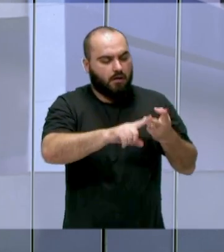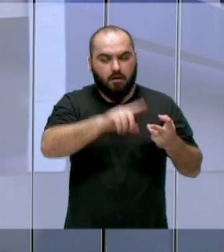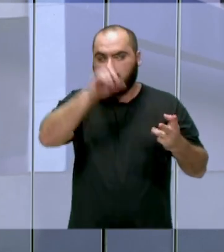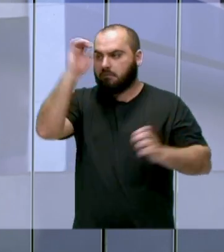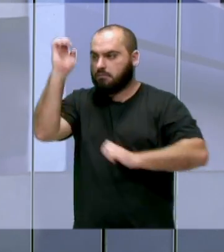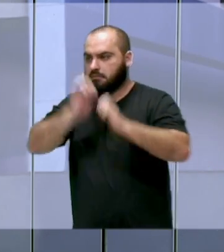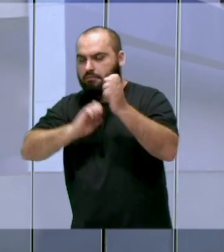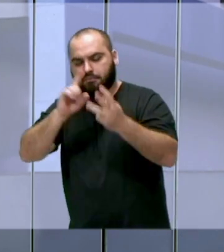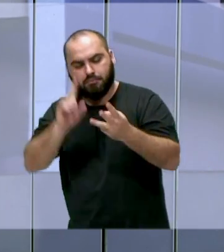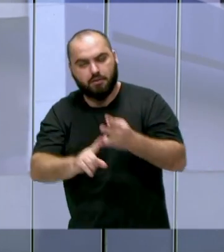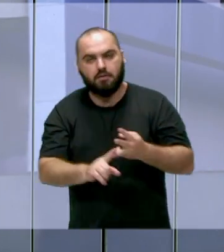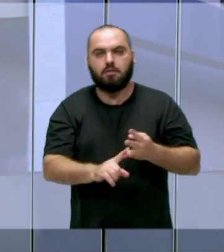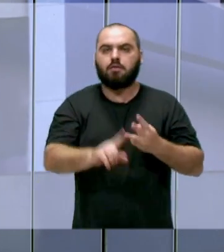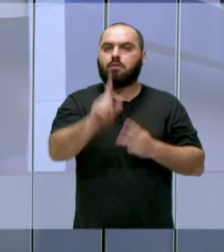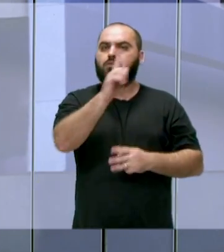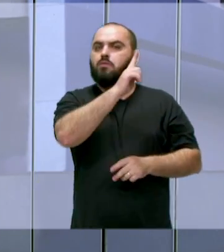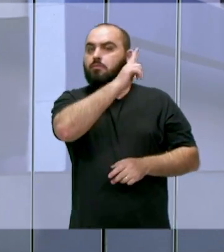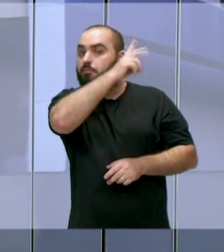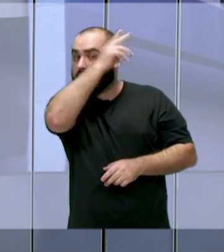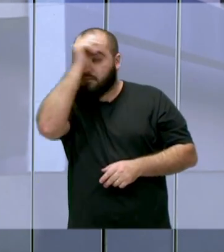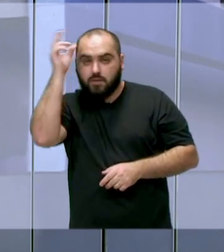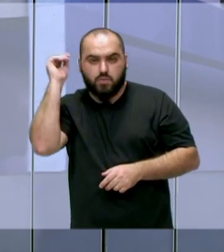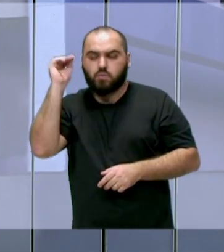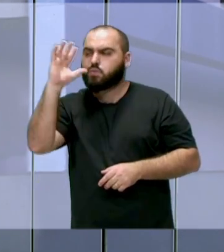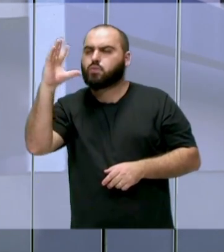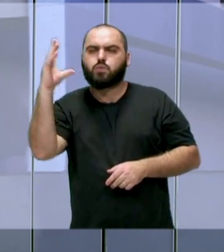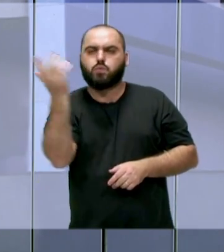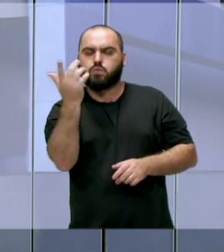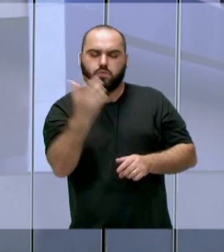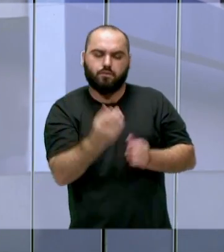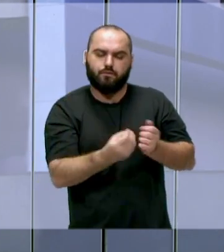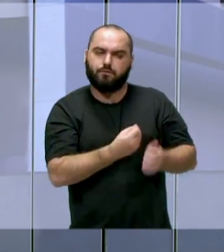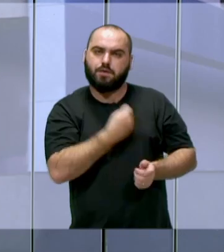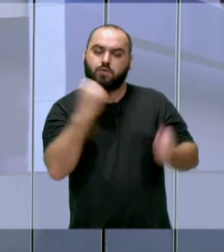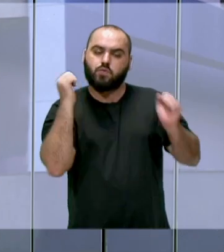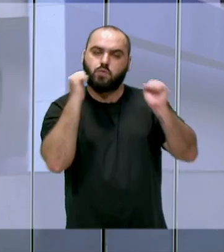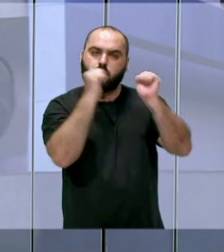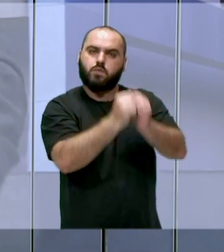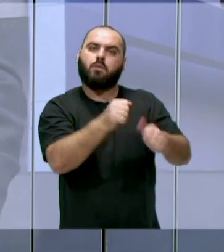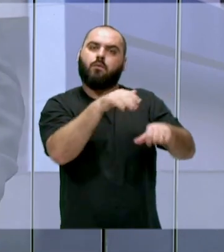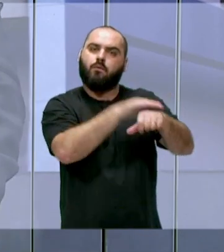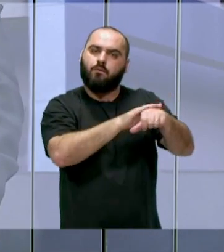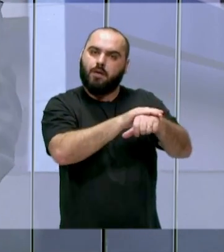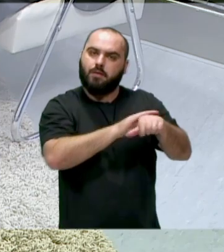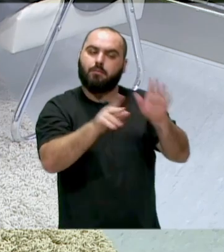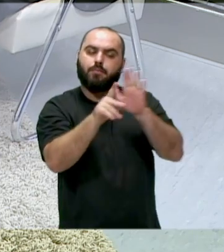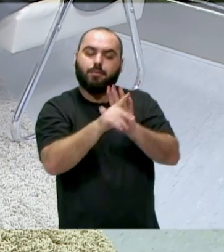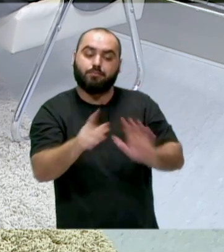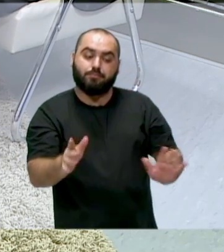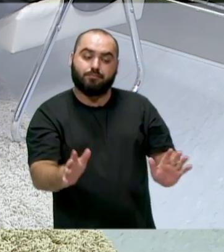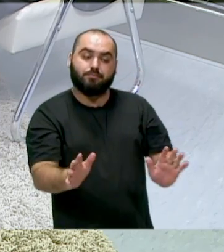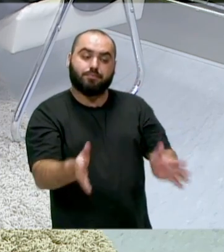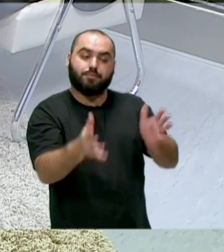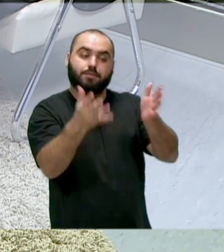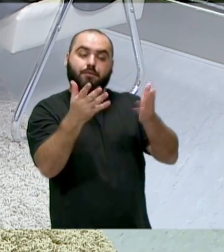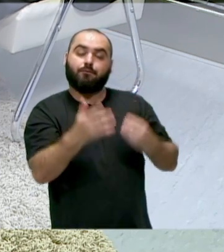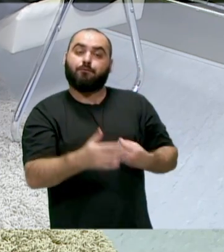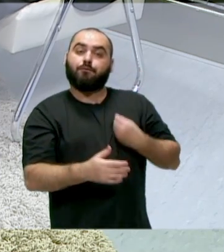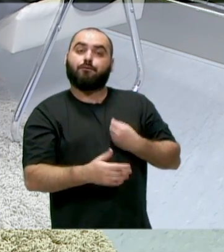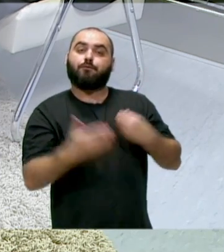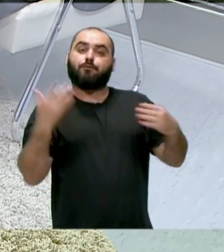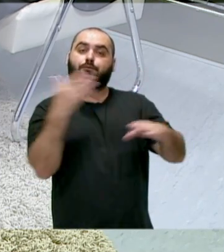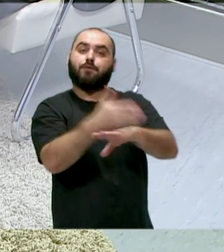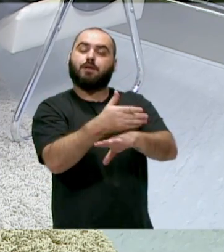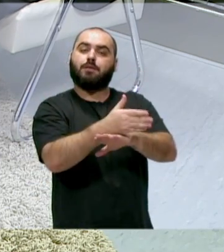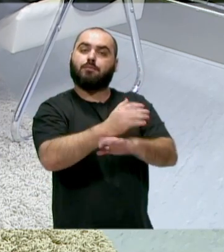chegar numa alternativa que Itajaí continue sendo uma cidade que incentive a vinda de empresas. Vereador, o